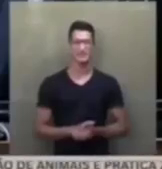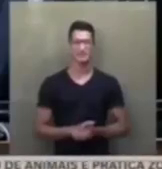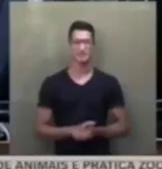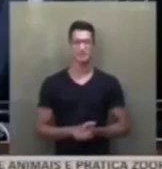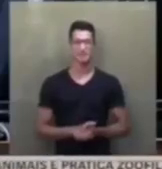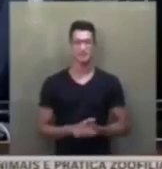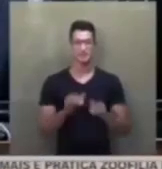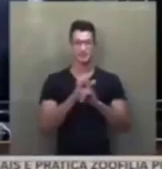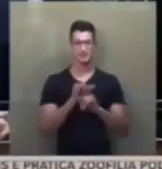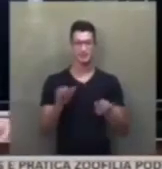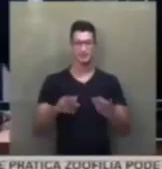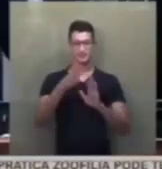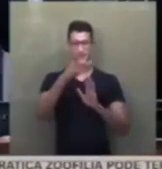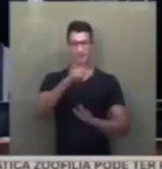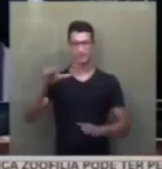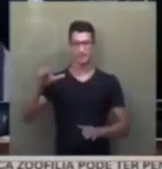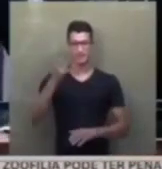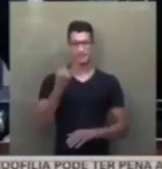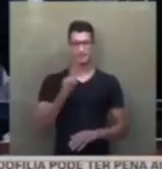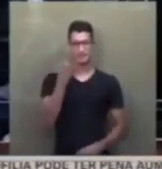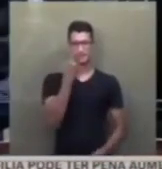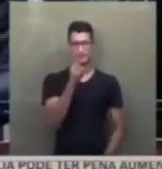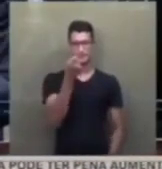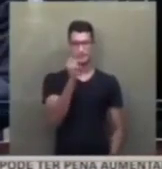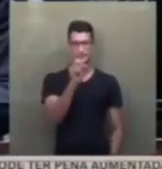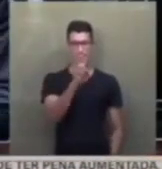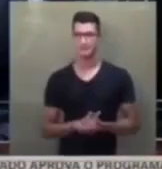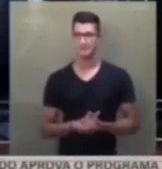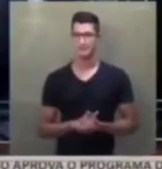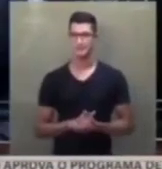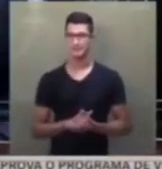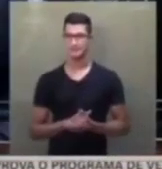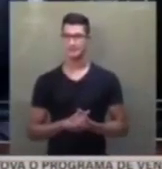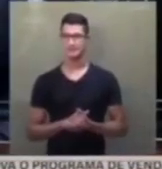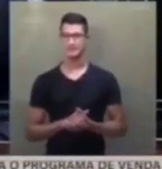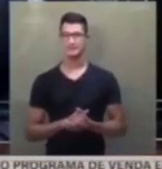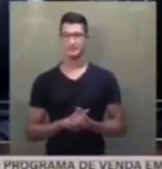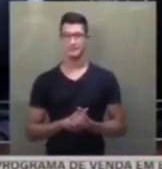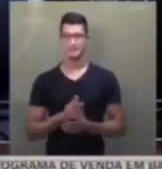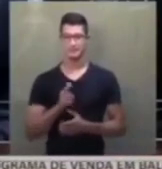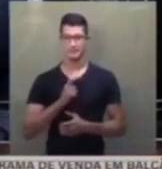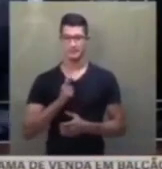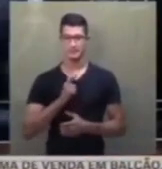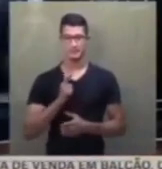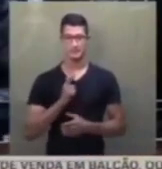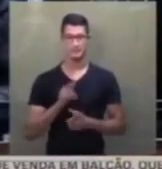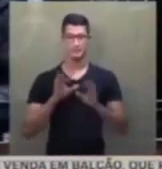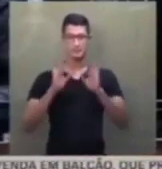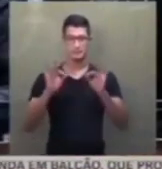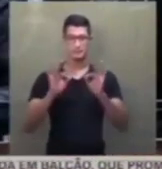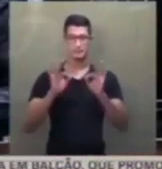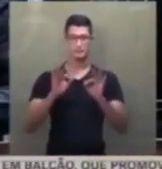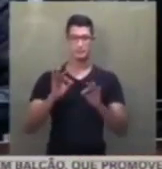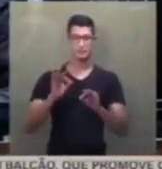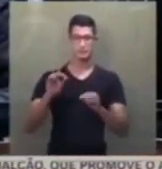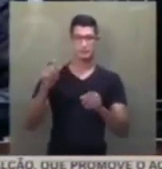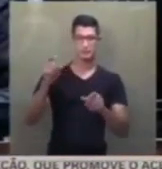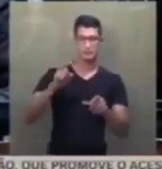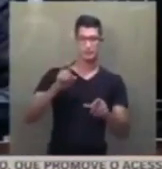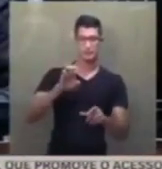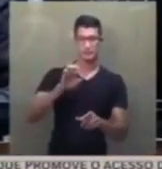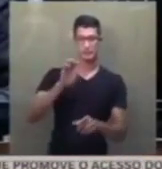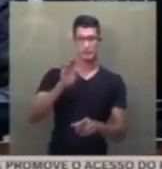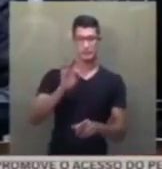Anuncie o projeto de lei 1855 de 2021 do deputado Pompeu de Matos, que confere o título de capital nacional das